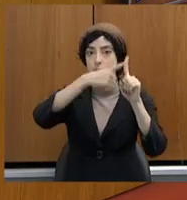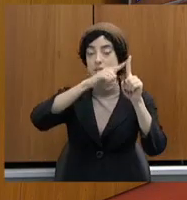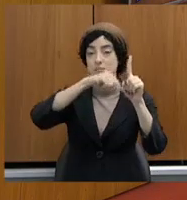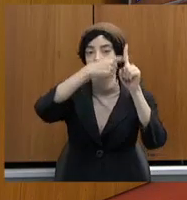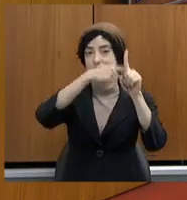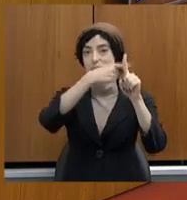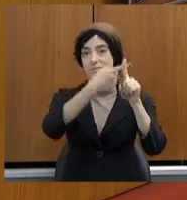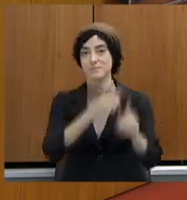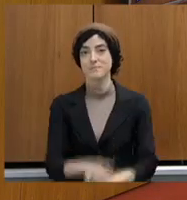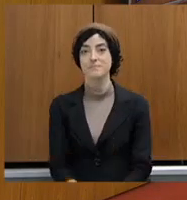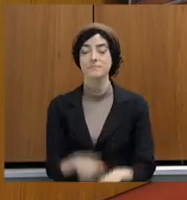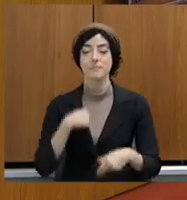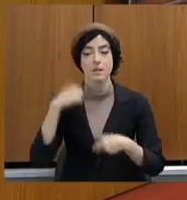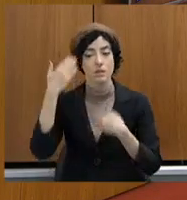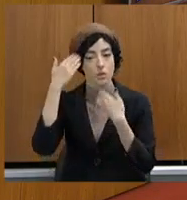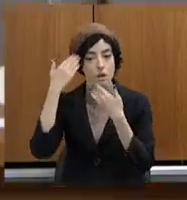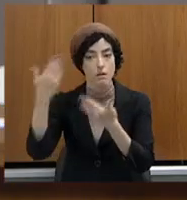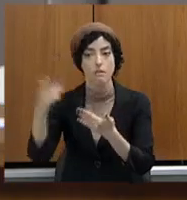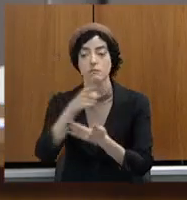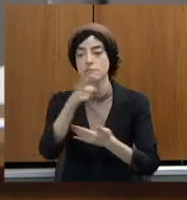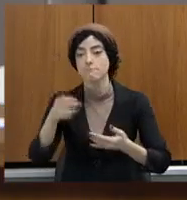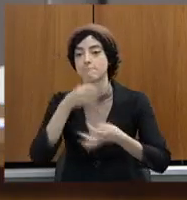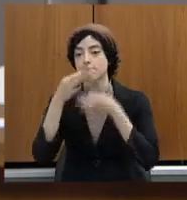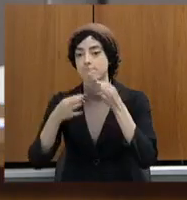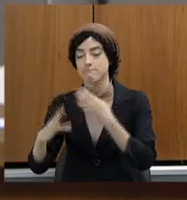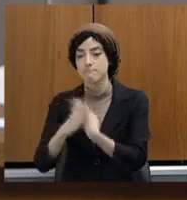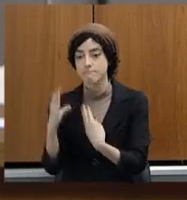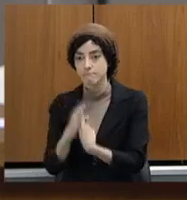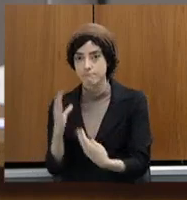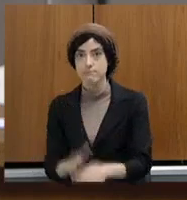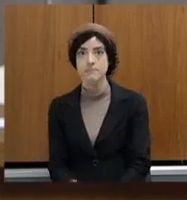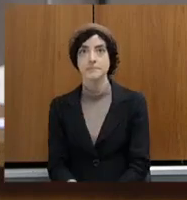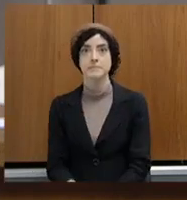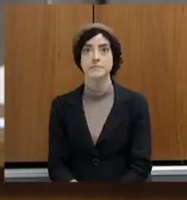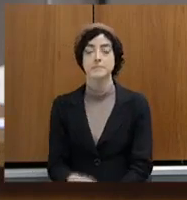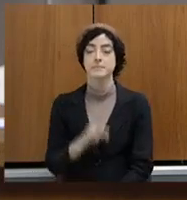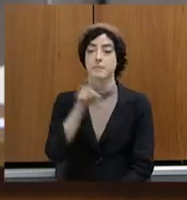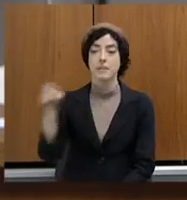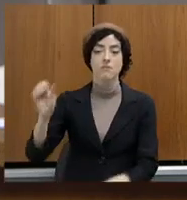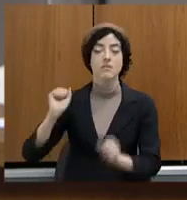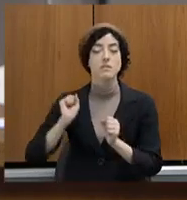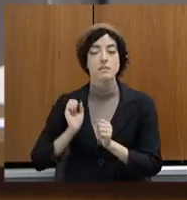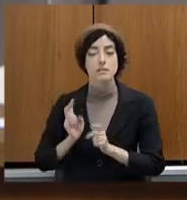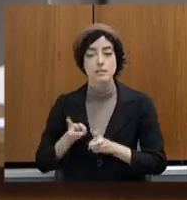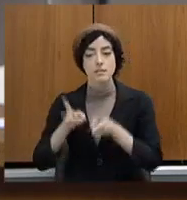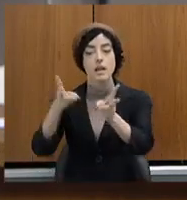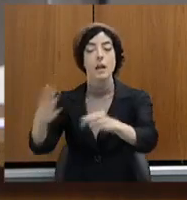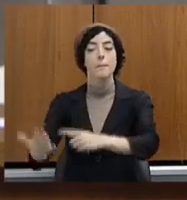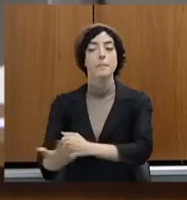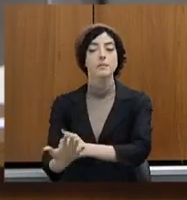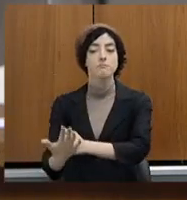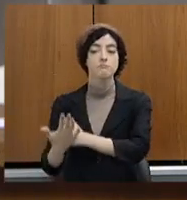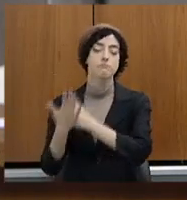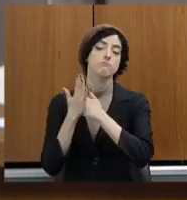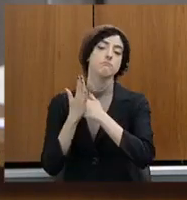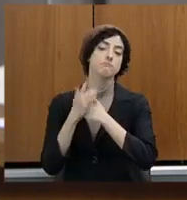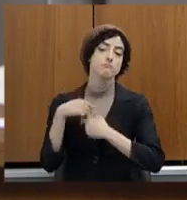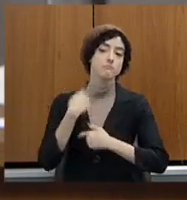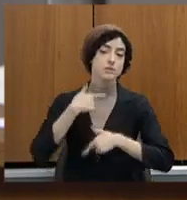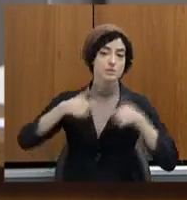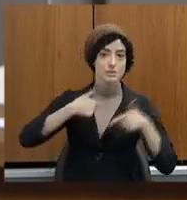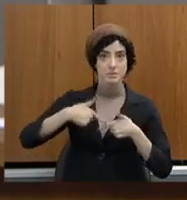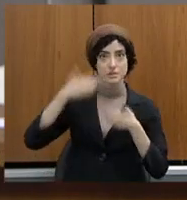múltipla de vários atores e o senhor sempre foi um apoiador do nosso trabalho. Eu quero agradecê-lo muito pelas